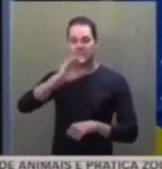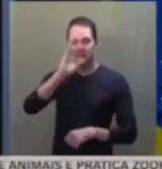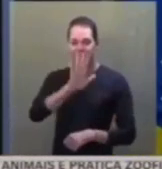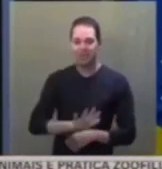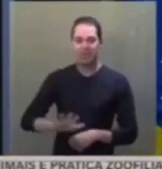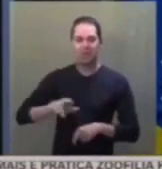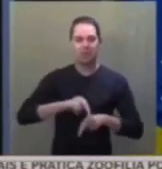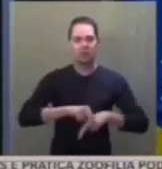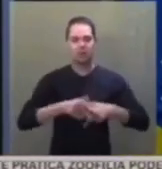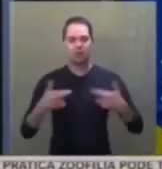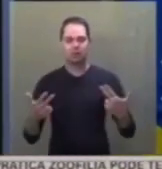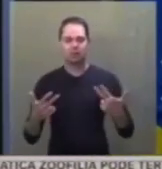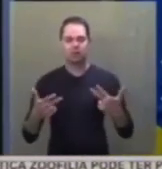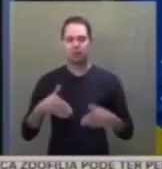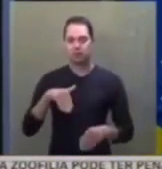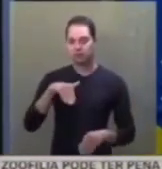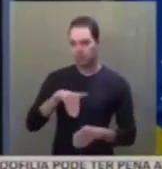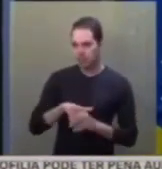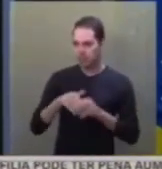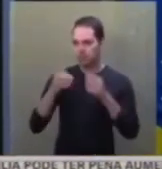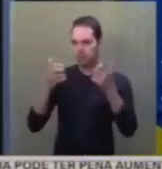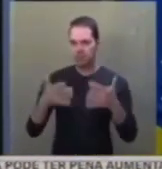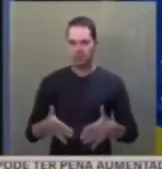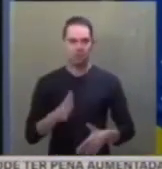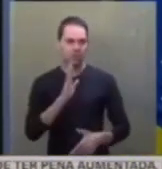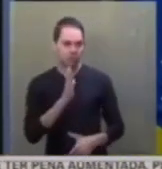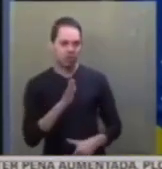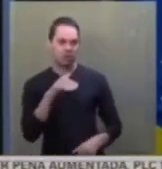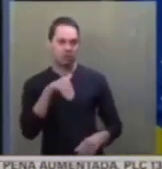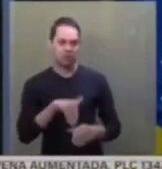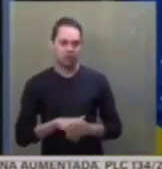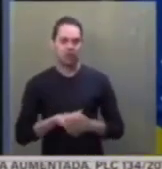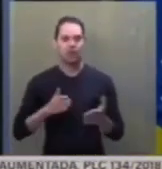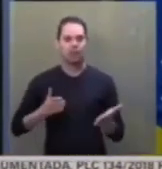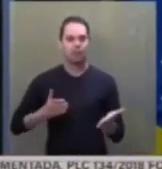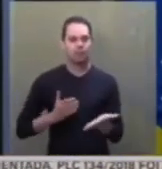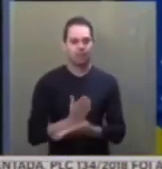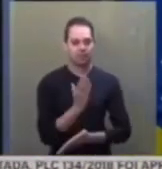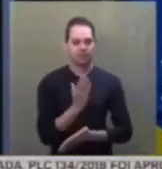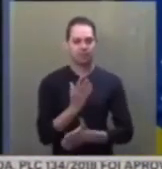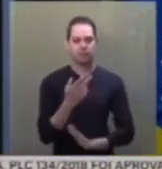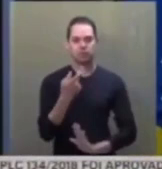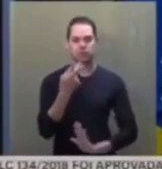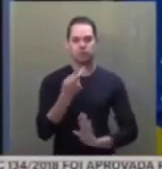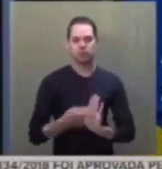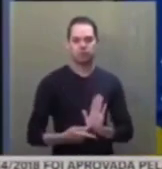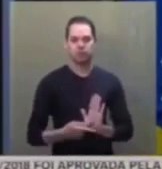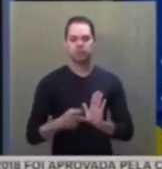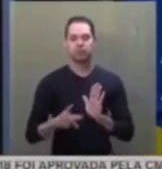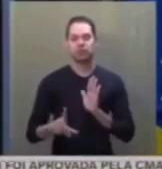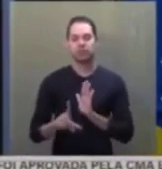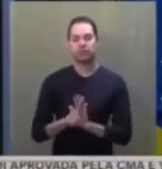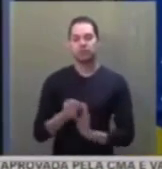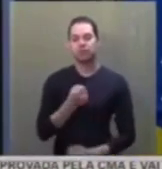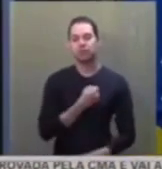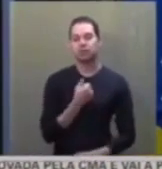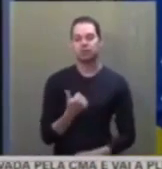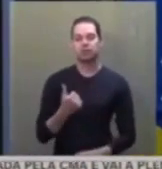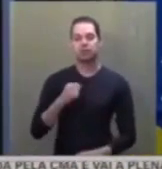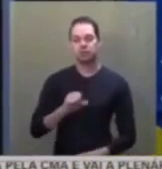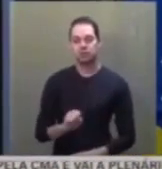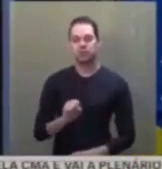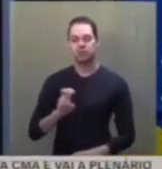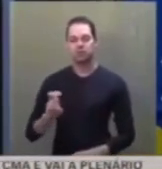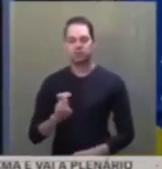Voto. Conforme o exposto, nosso voto é pela aprovação do projeto de lei número 1855